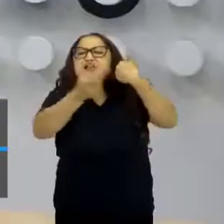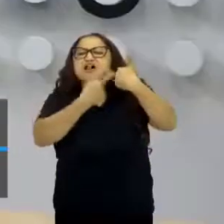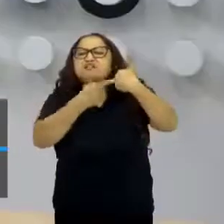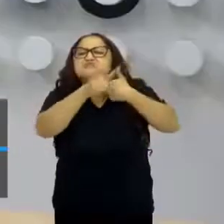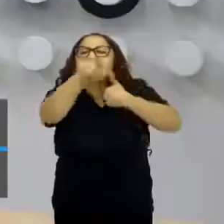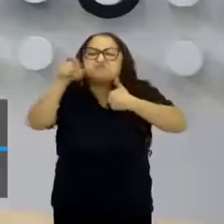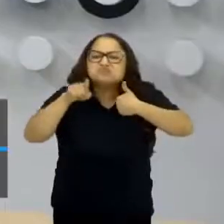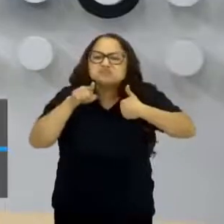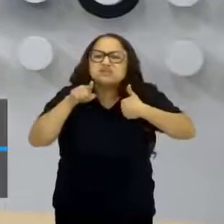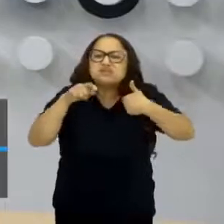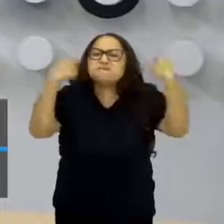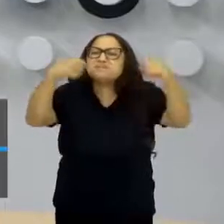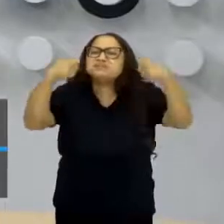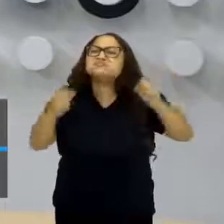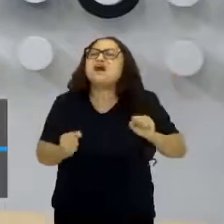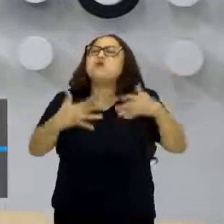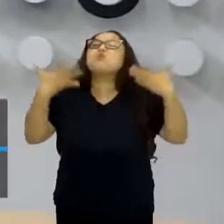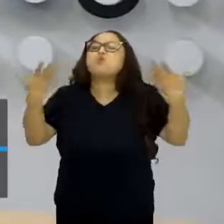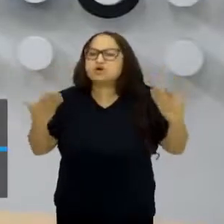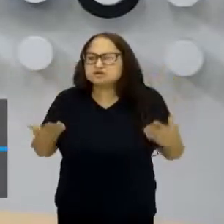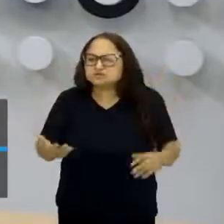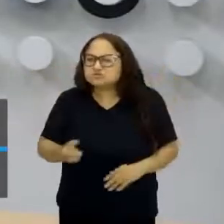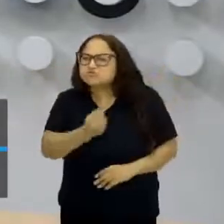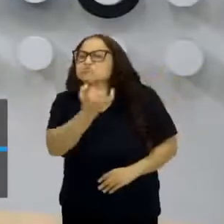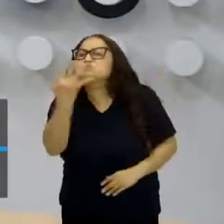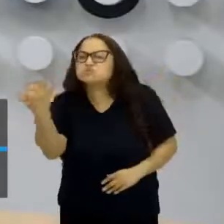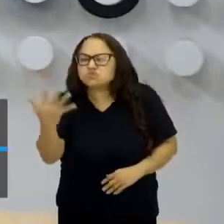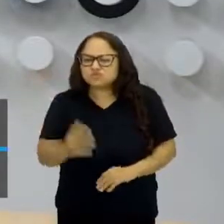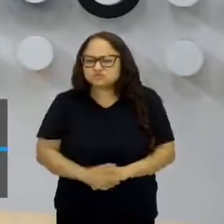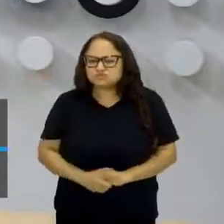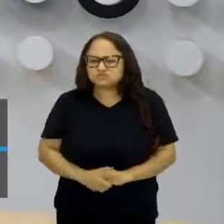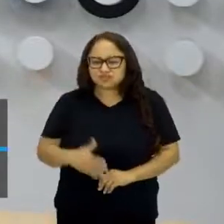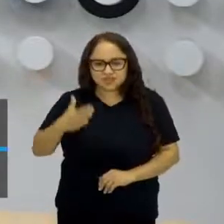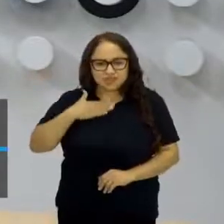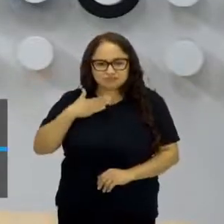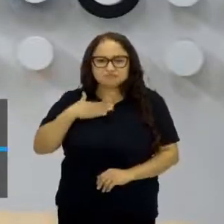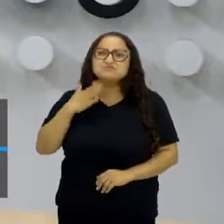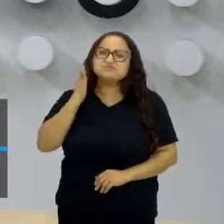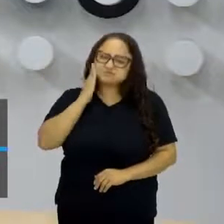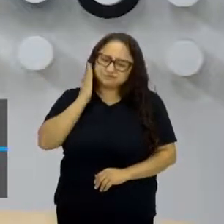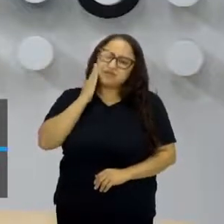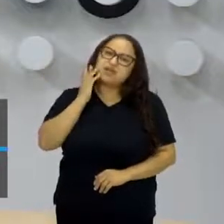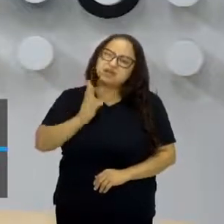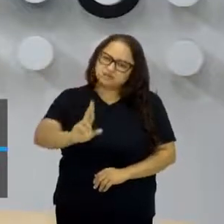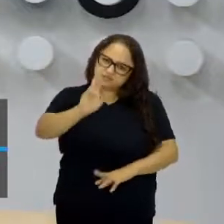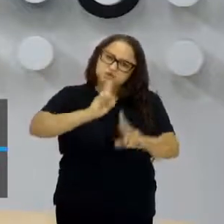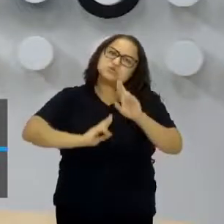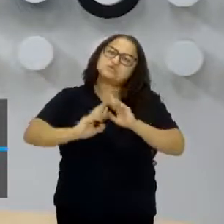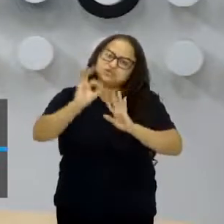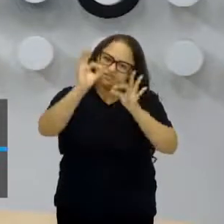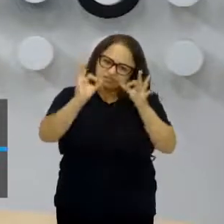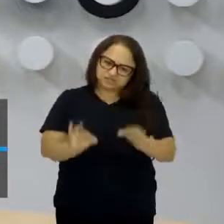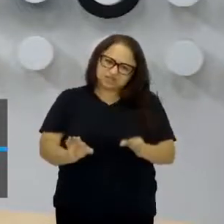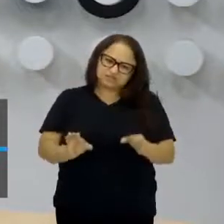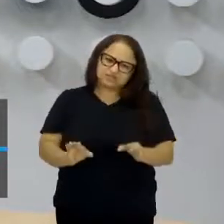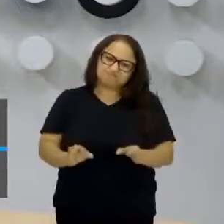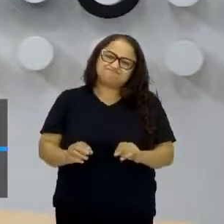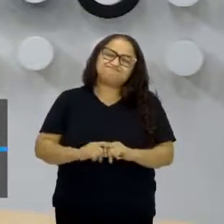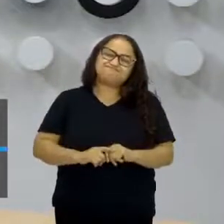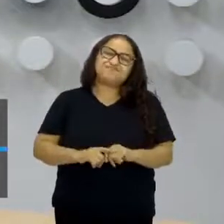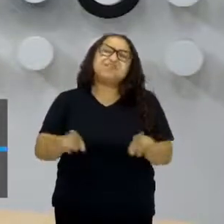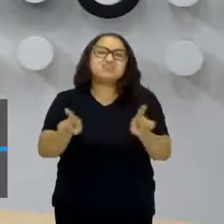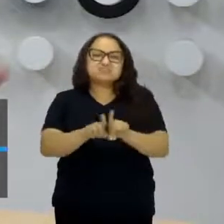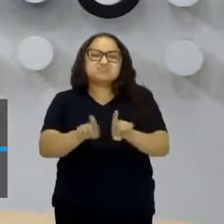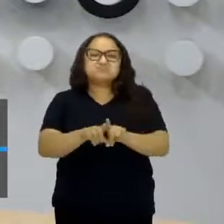sei a resposta certa e... Sabe a resposta certa? A certa eu sei e eu sei a resposta que é uma